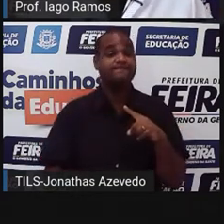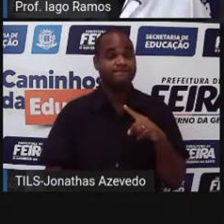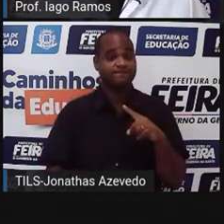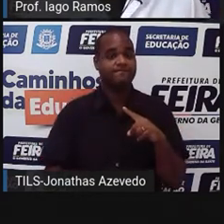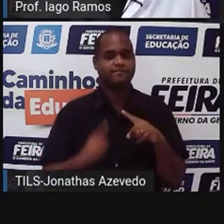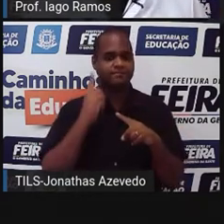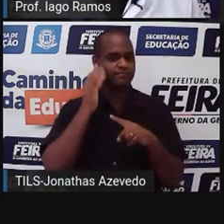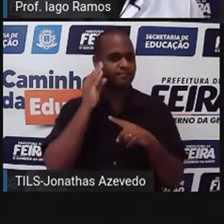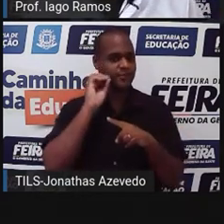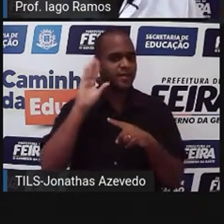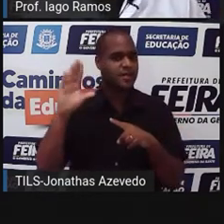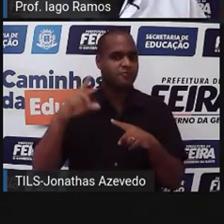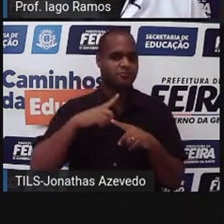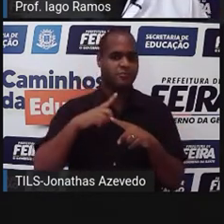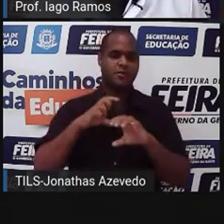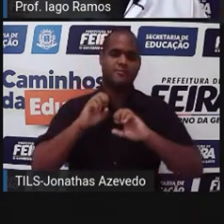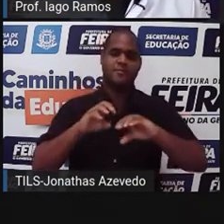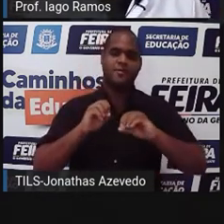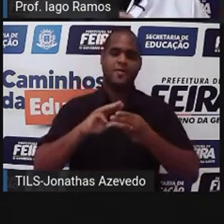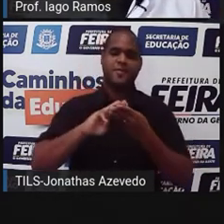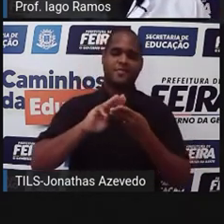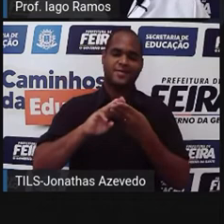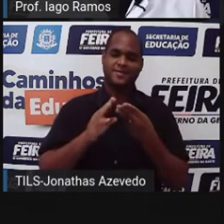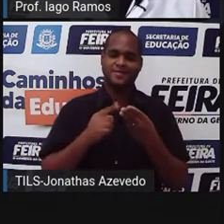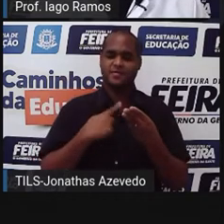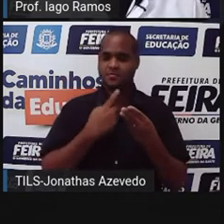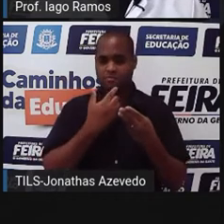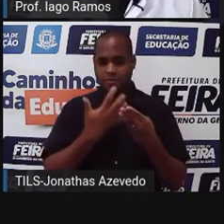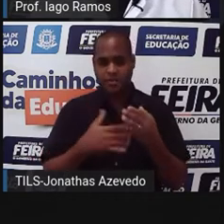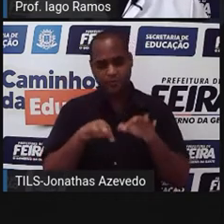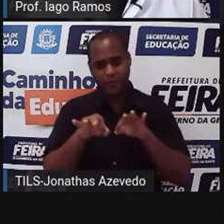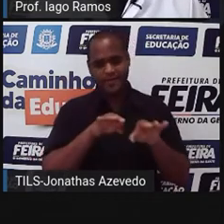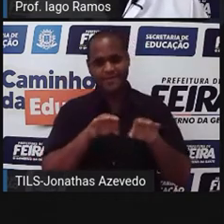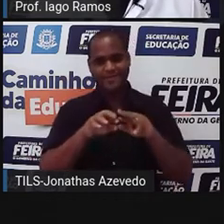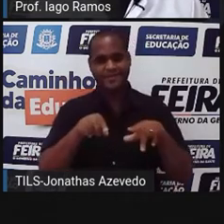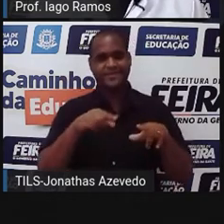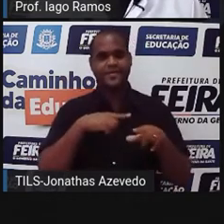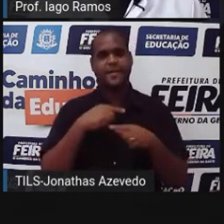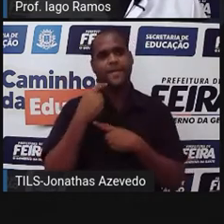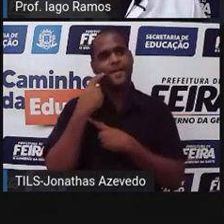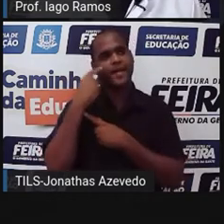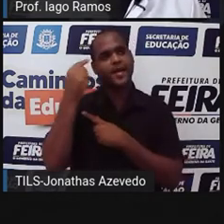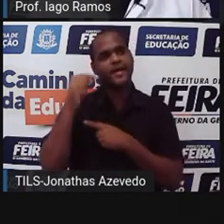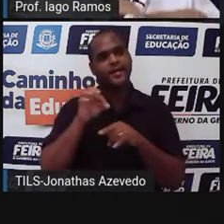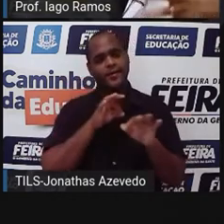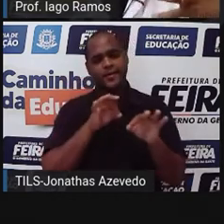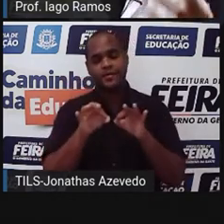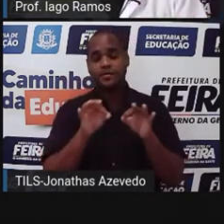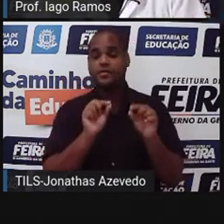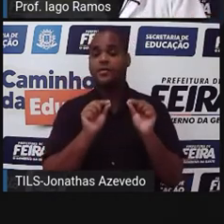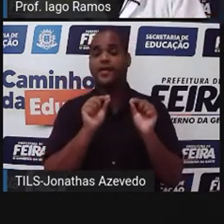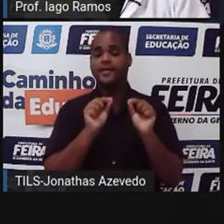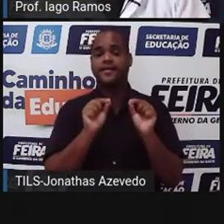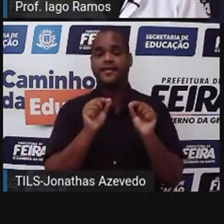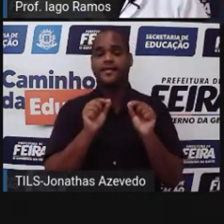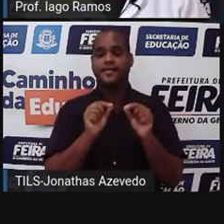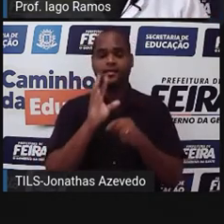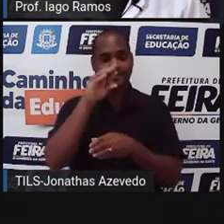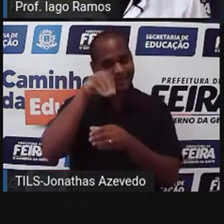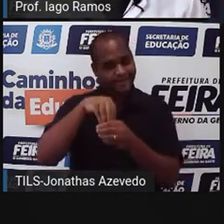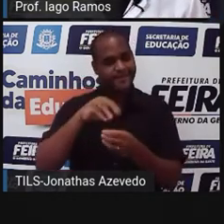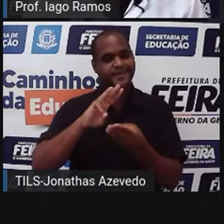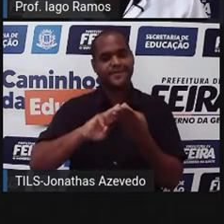Claro, a gente está em uma aula de matemática. Então, se eu estou falando de organização, eu estou pensando em organização dentro da